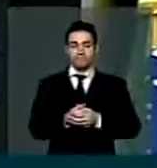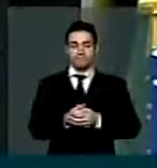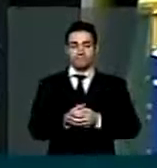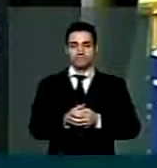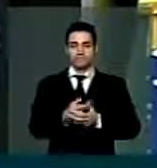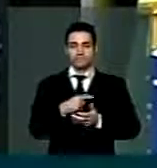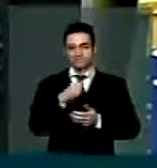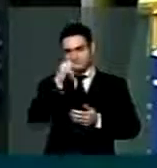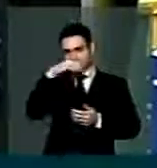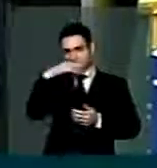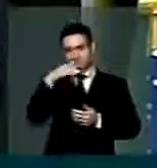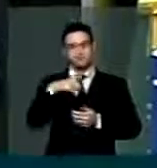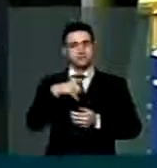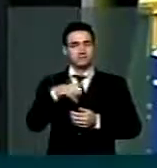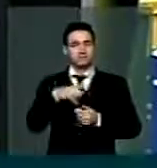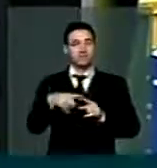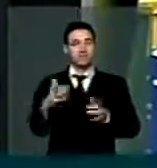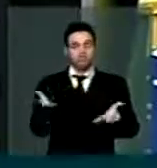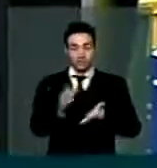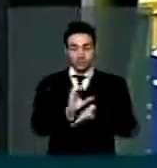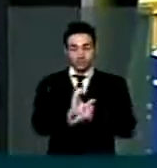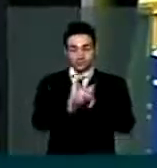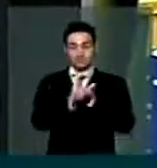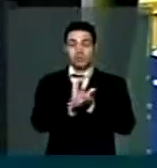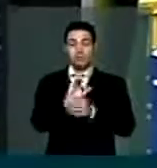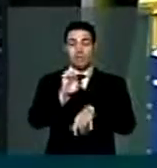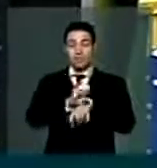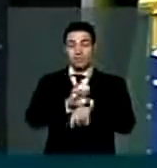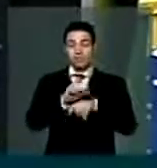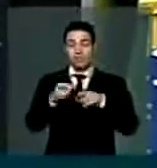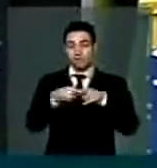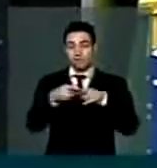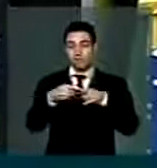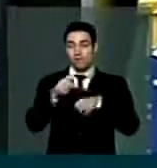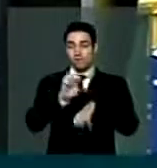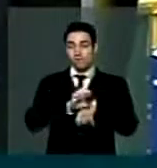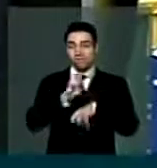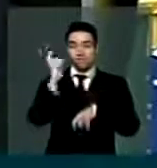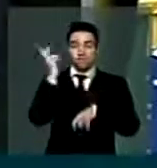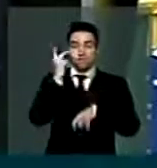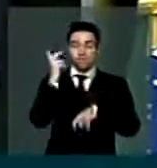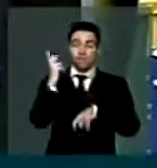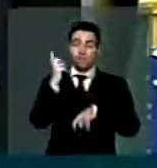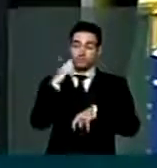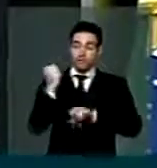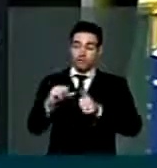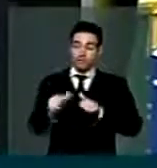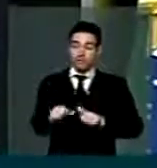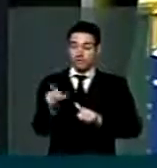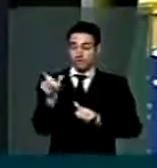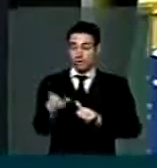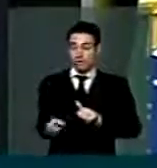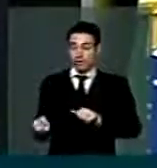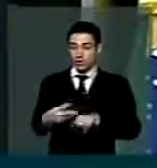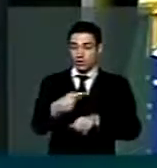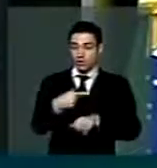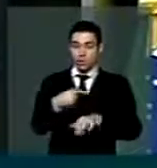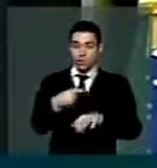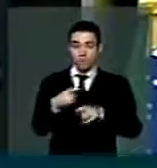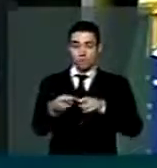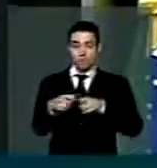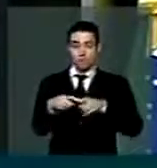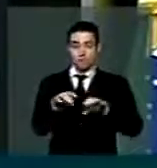tamanho, e agora o Conselho Regional de Medicina do Estado de São Paulo avalia esses médicos recém-formados e demonstra